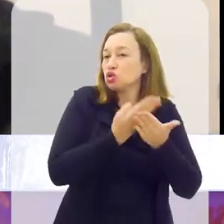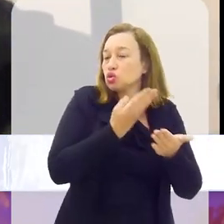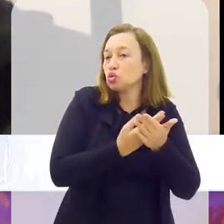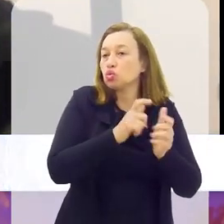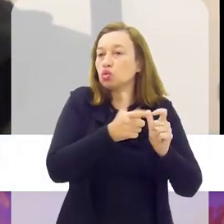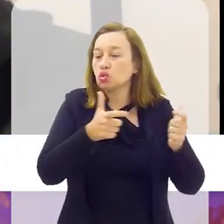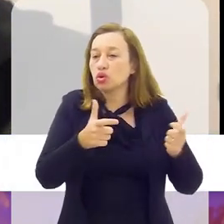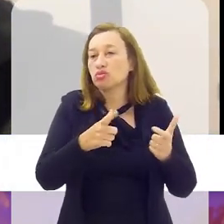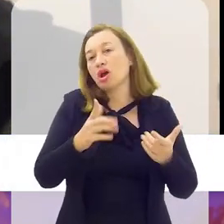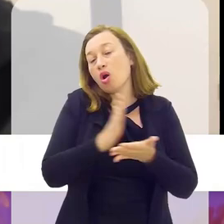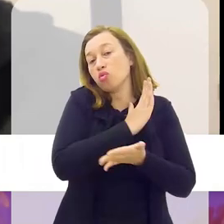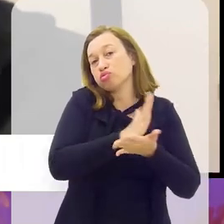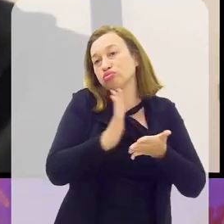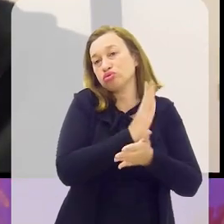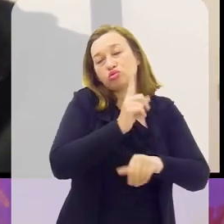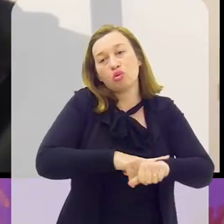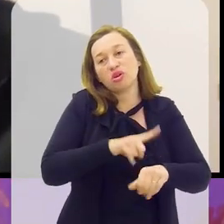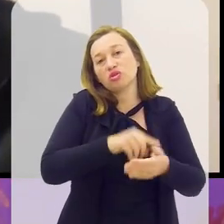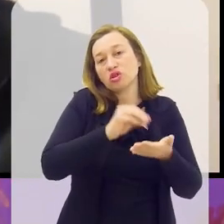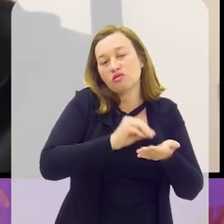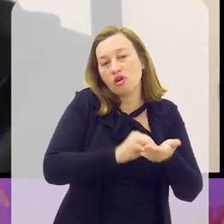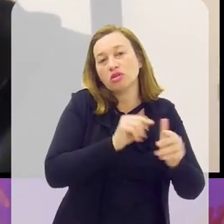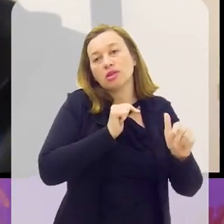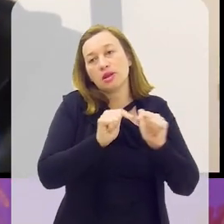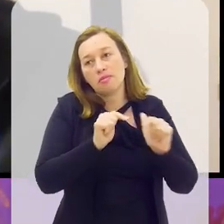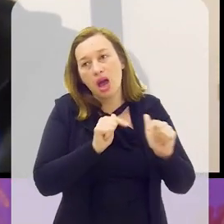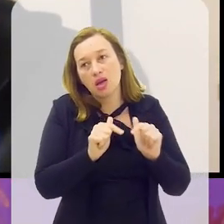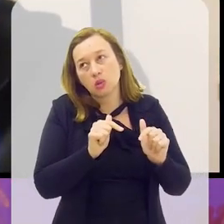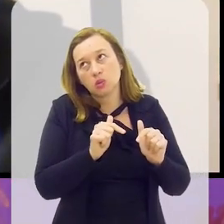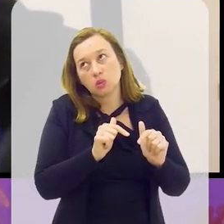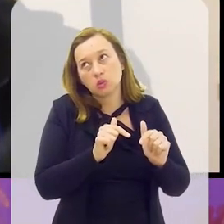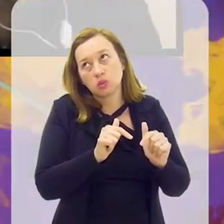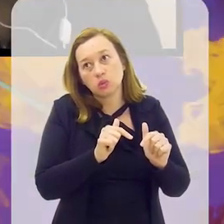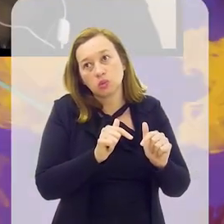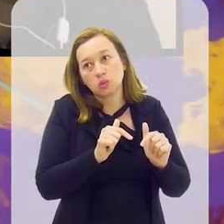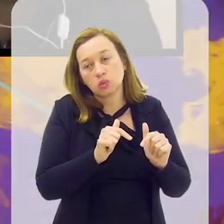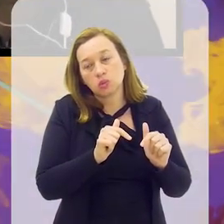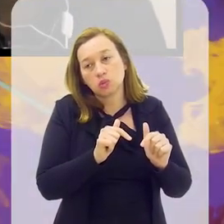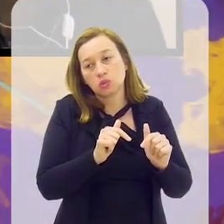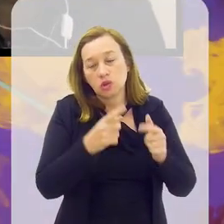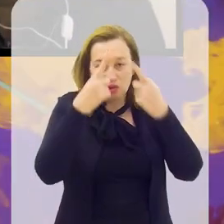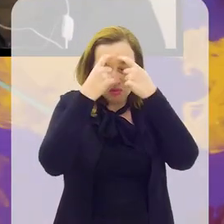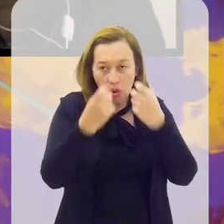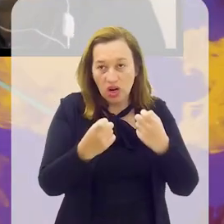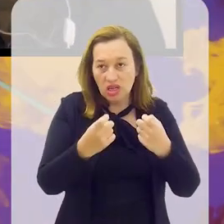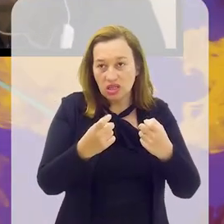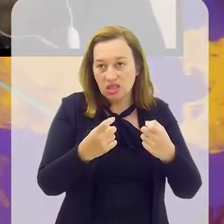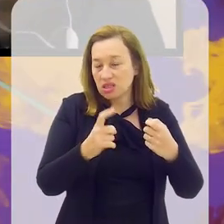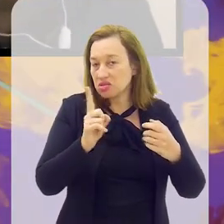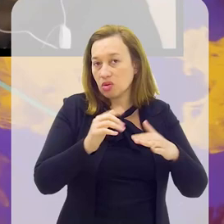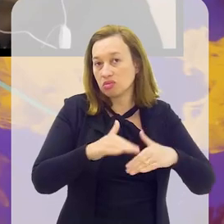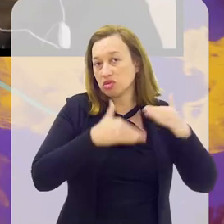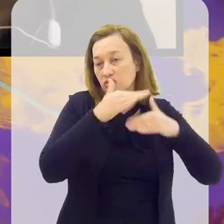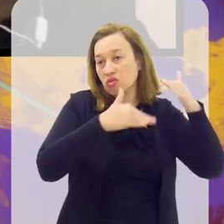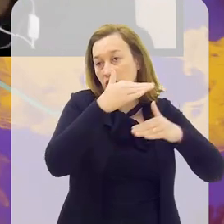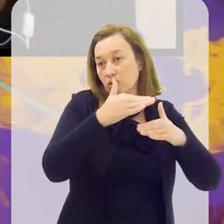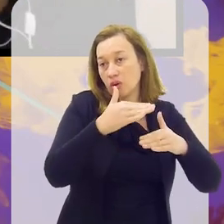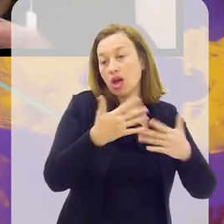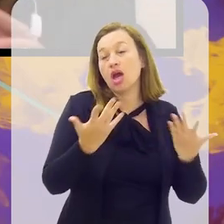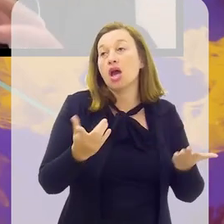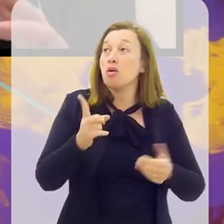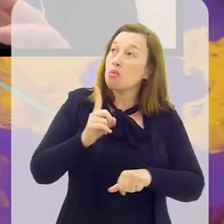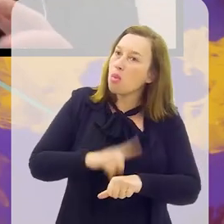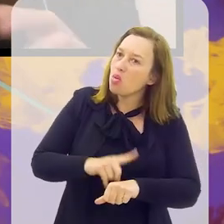grandes estudos, por exemplo, que eu ouvi falar que em alguns momentos de desemprego, né? Que tenderia a subir a violência, não subiu. Em